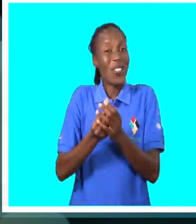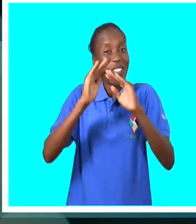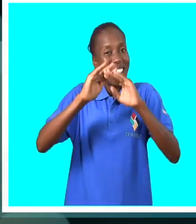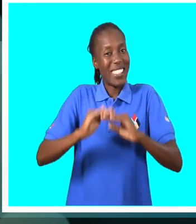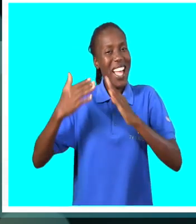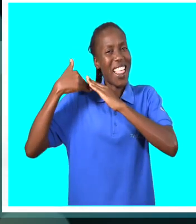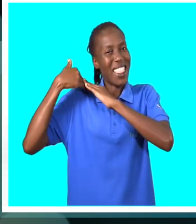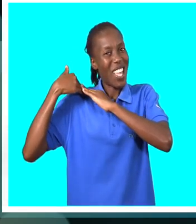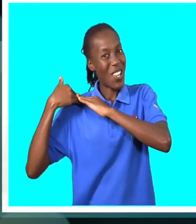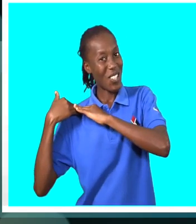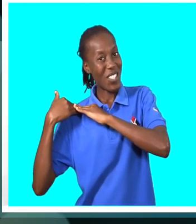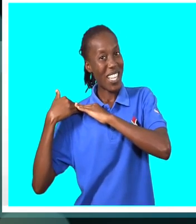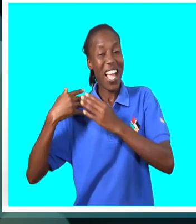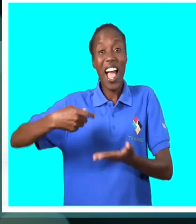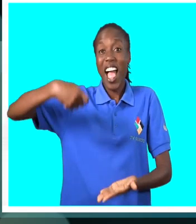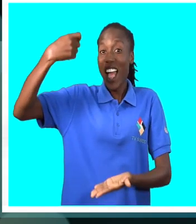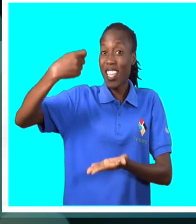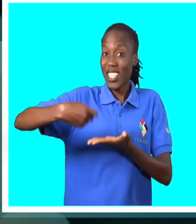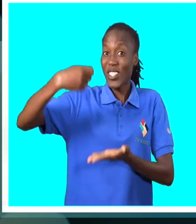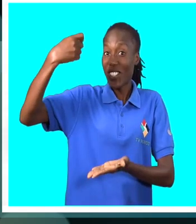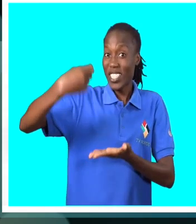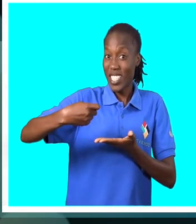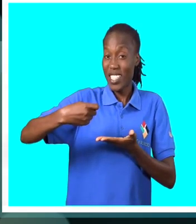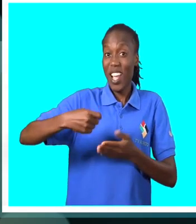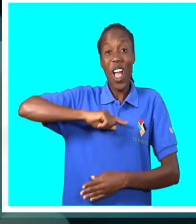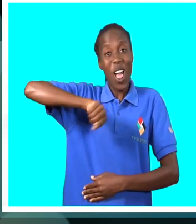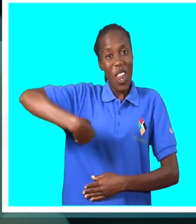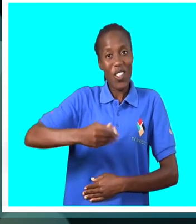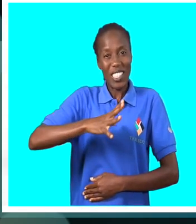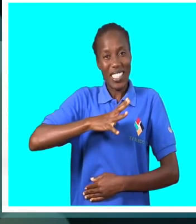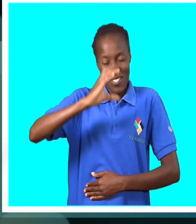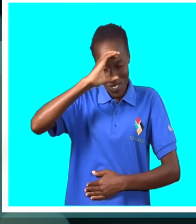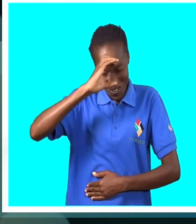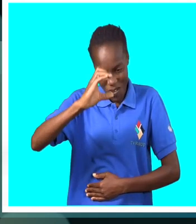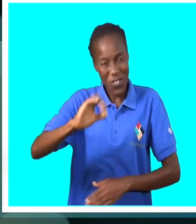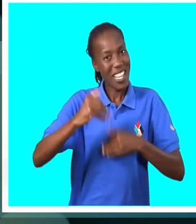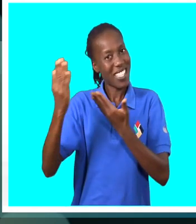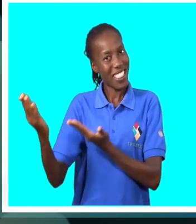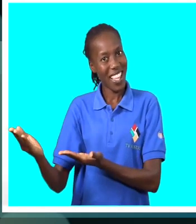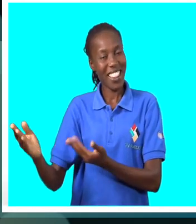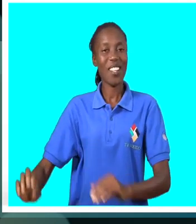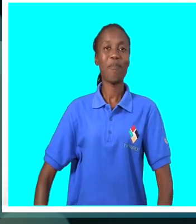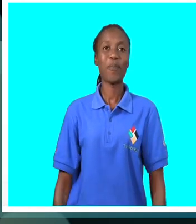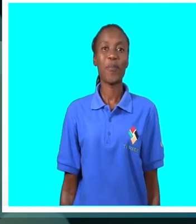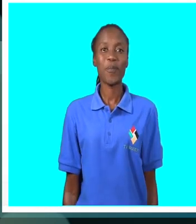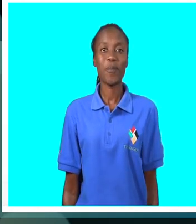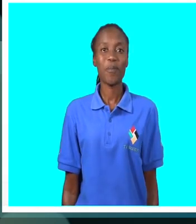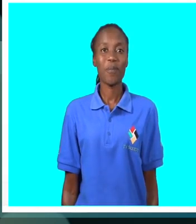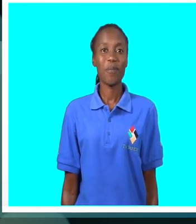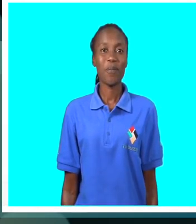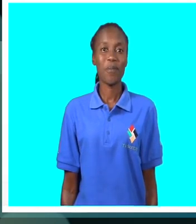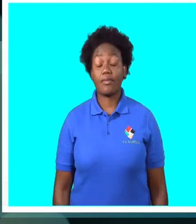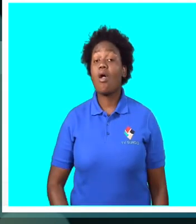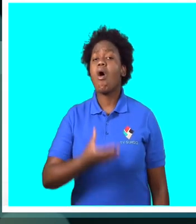Tudo está nas mãos da juíza. Nós temos plena confiança